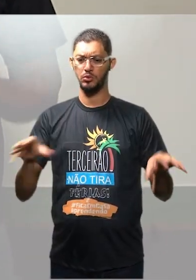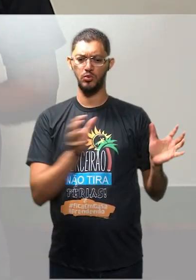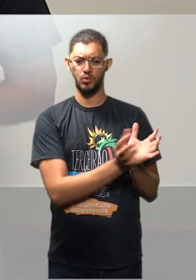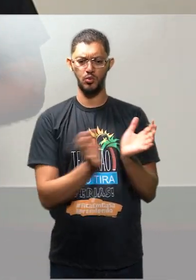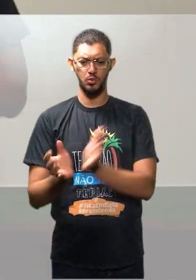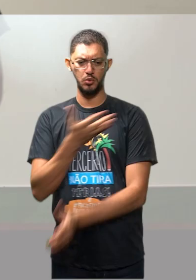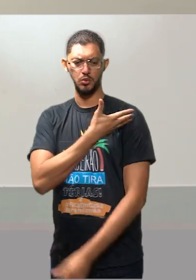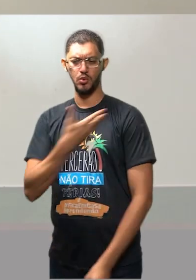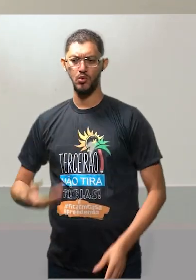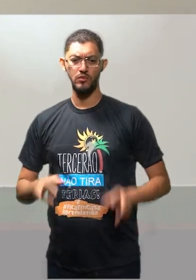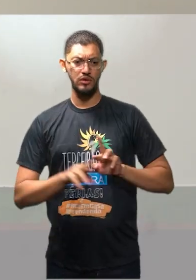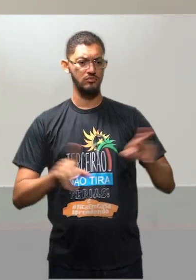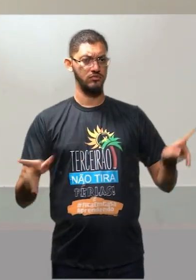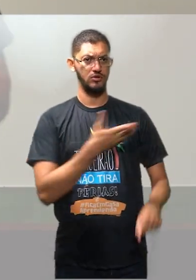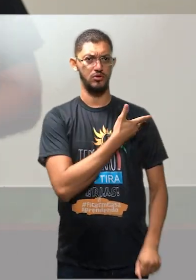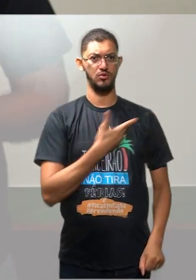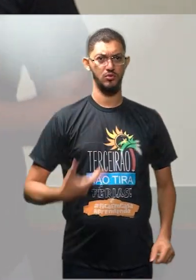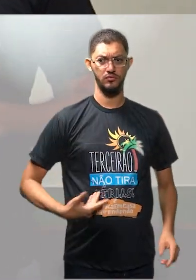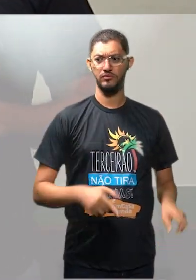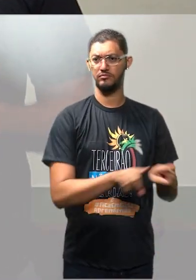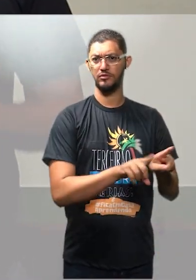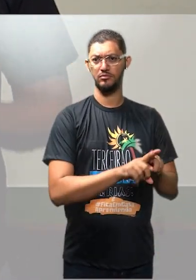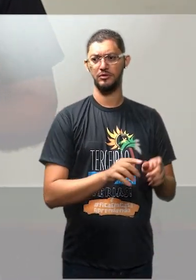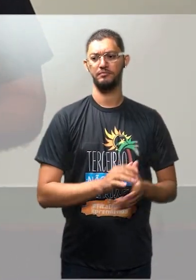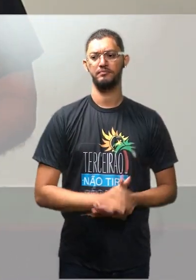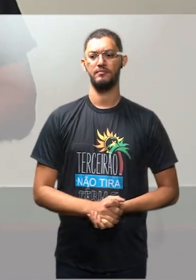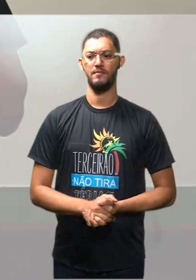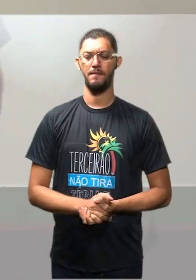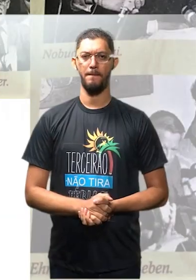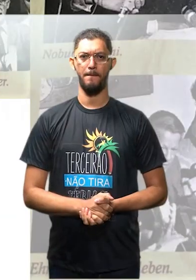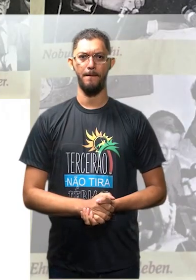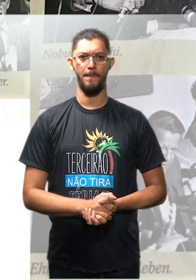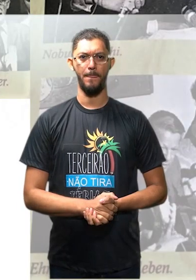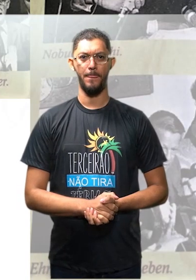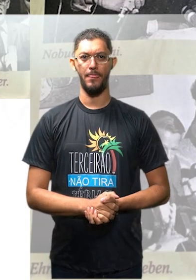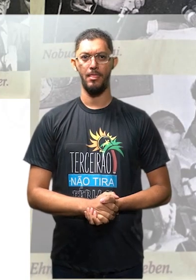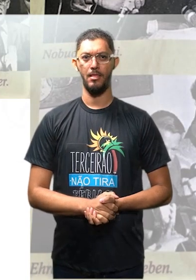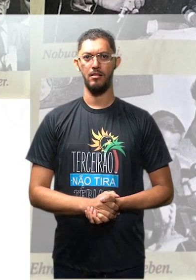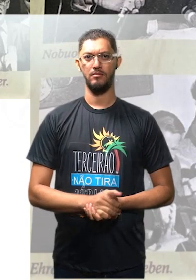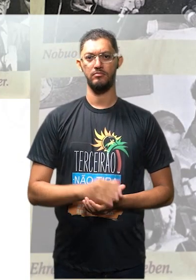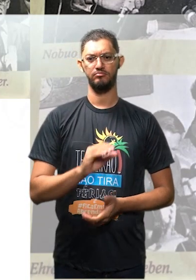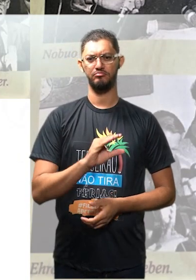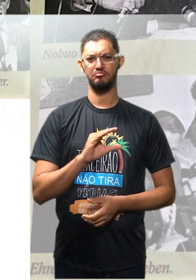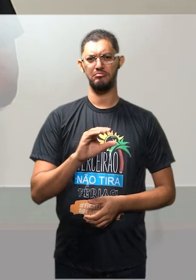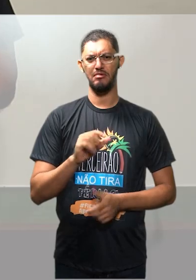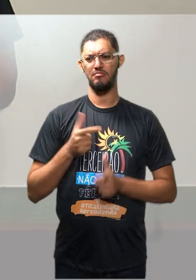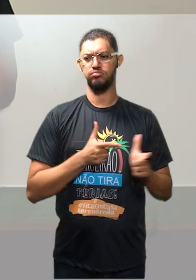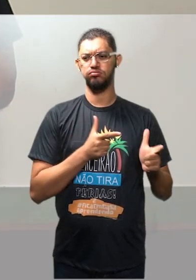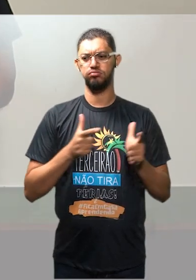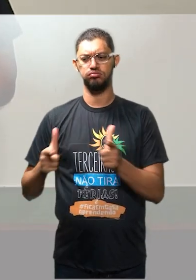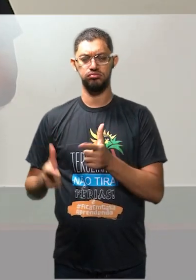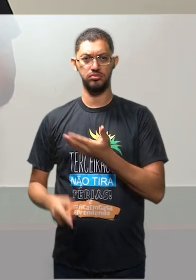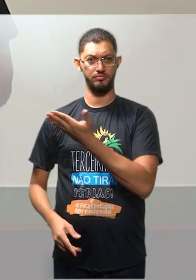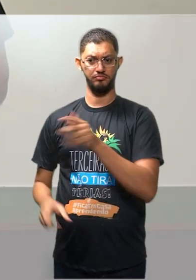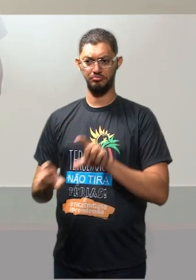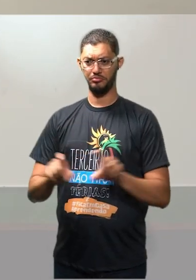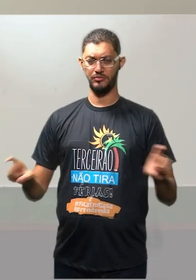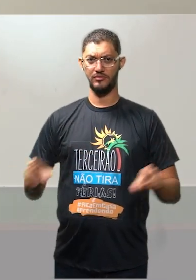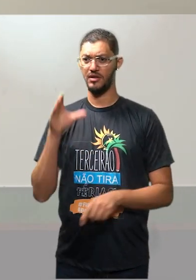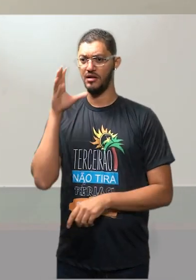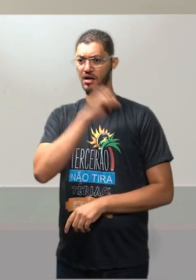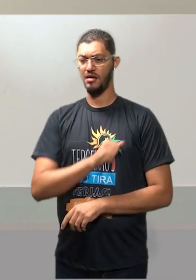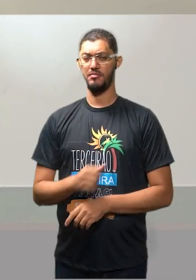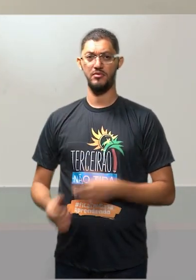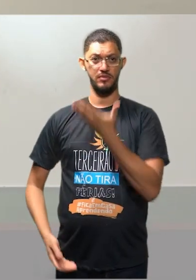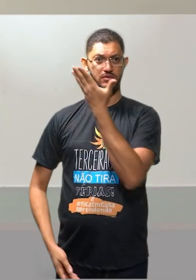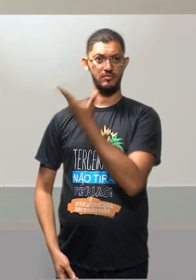histórico. Olha aí, assassinato de Marighella. Avançamos. Ação da guerrilha urbana. Rapidinho, para a gente poder dar uma